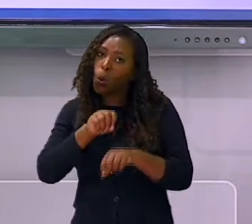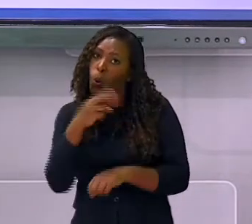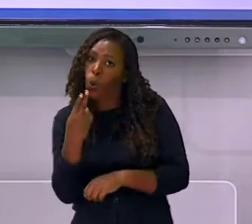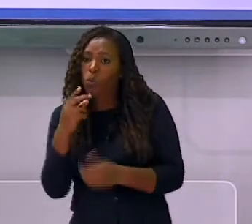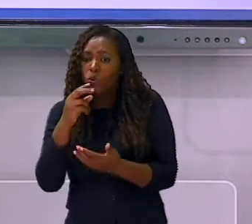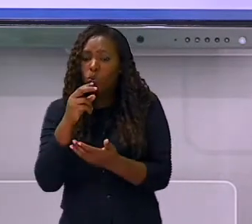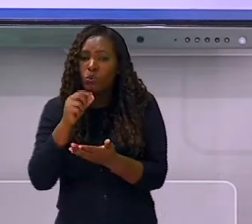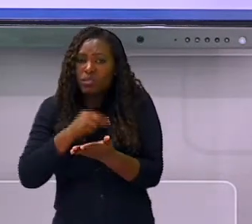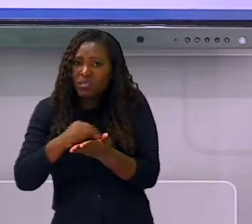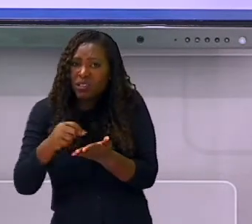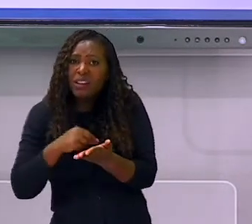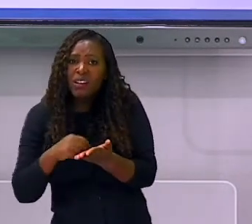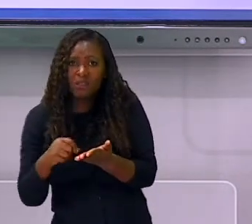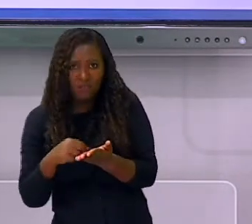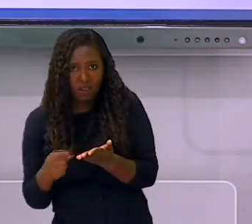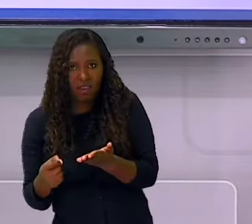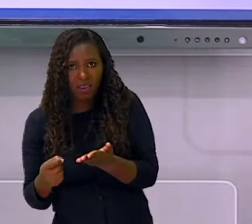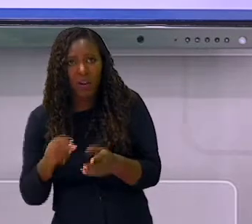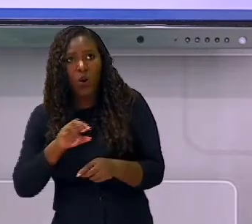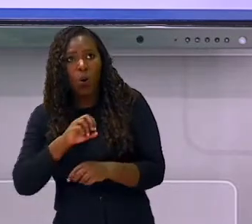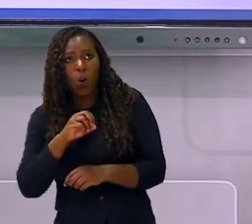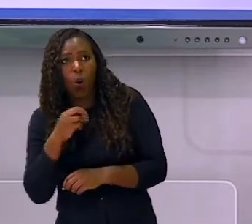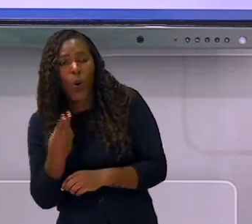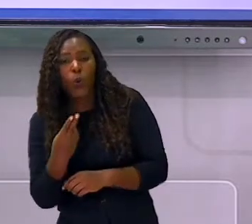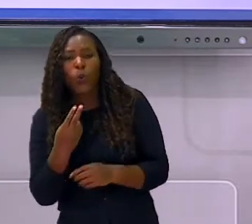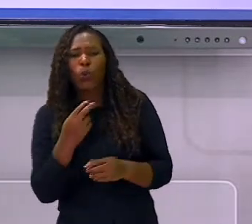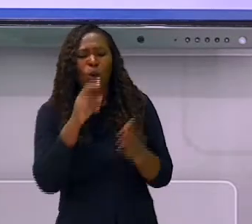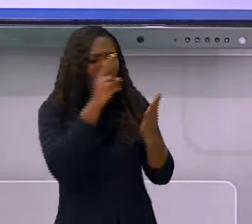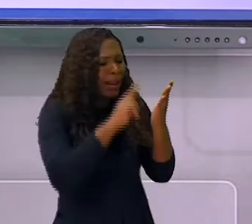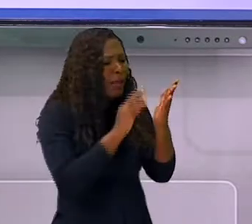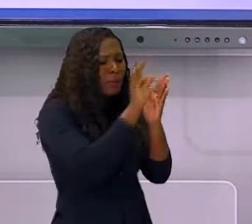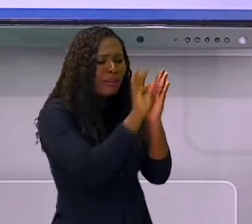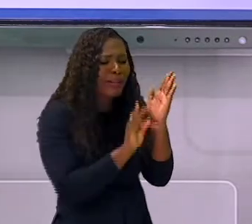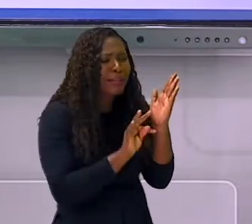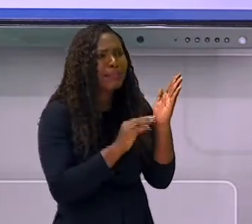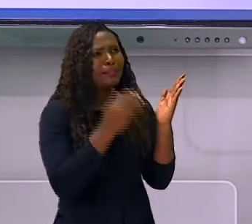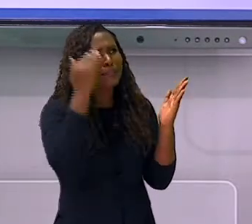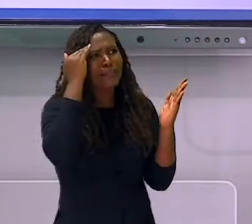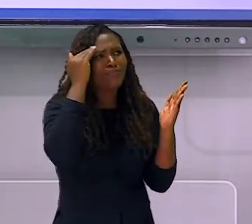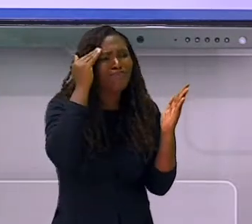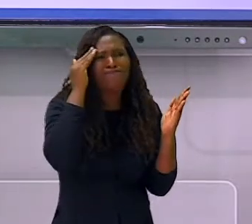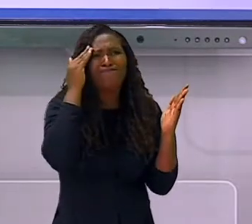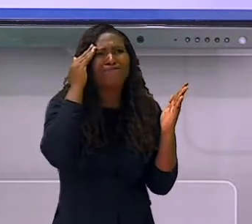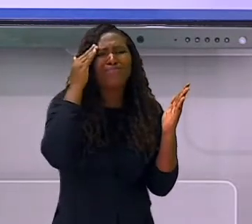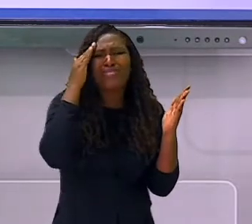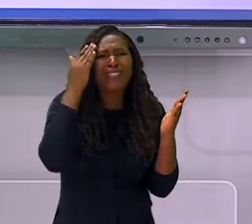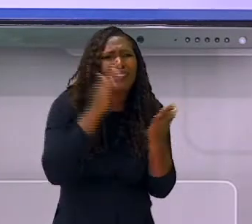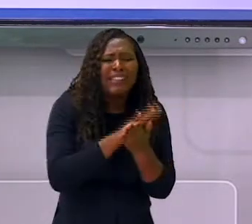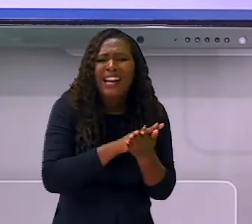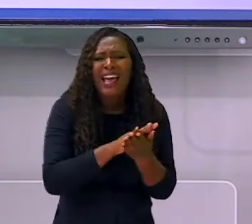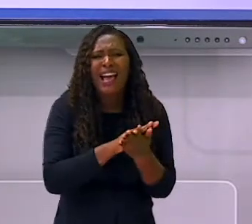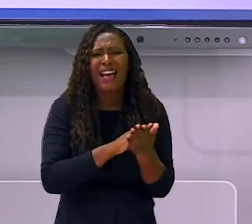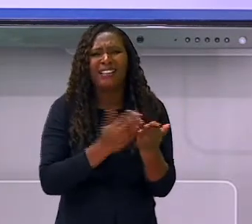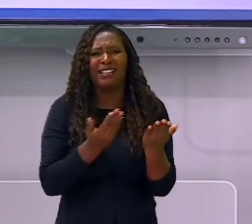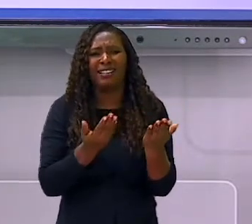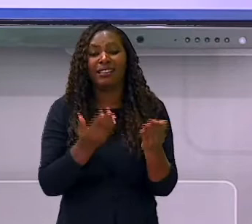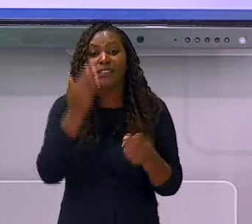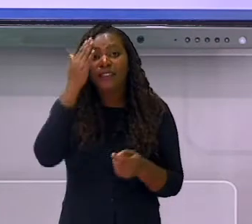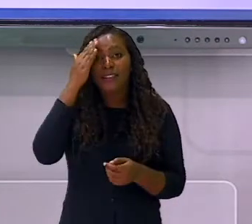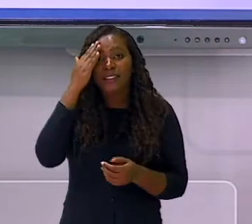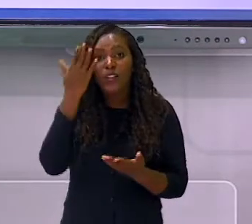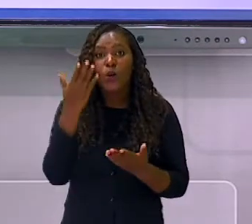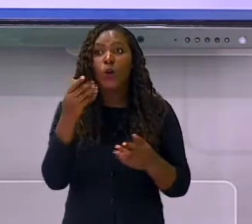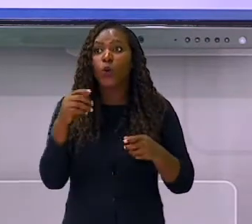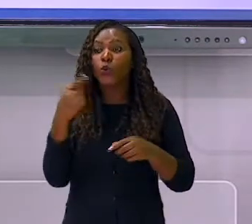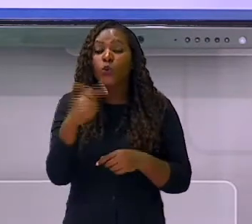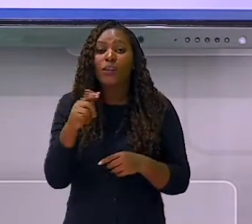O cérebro tem dificuldade para encadear as letras e formar as palavras e não relaciona